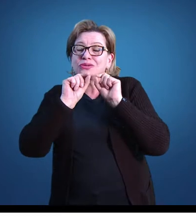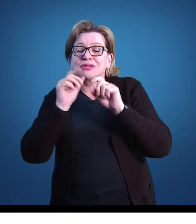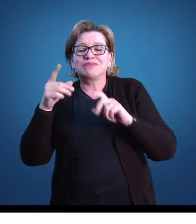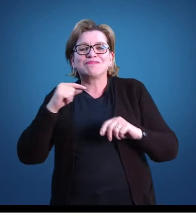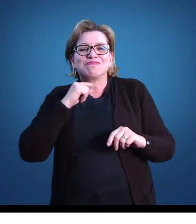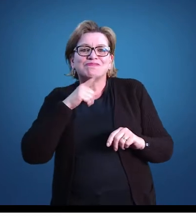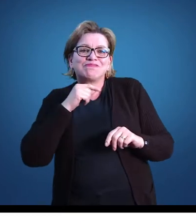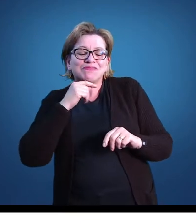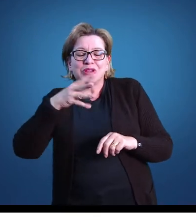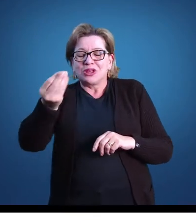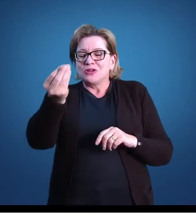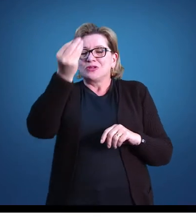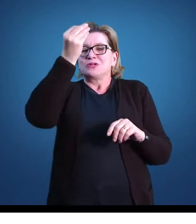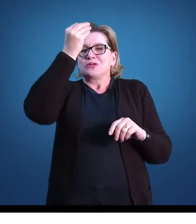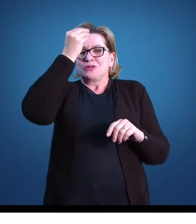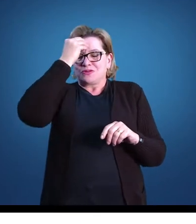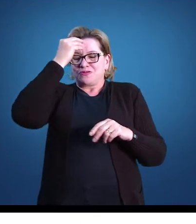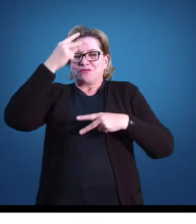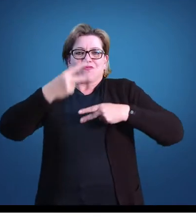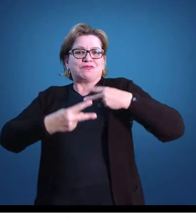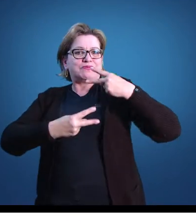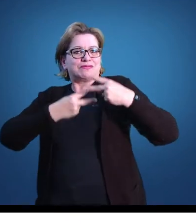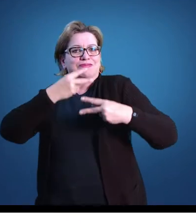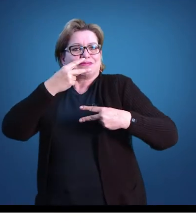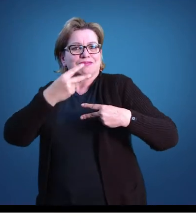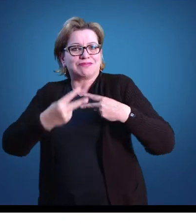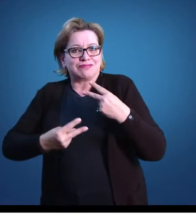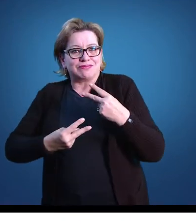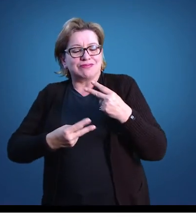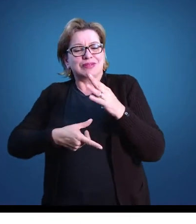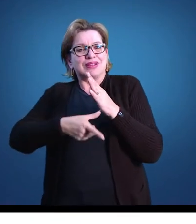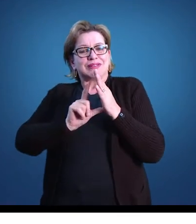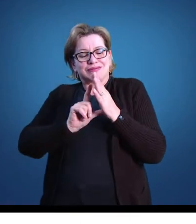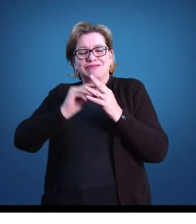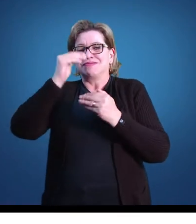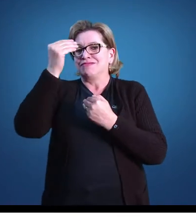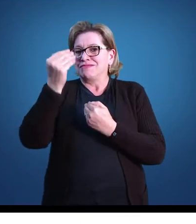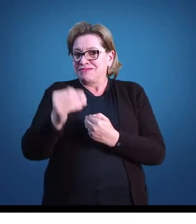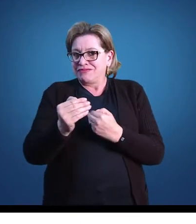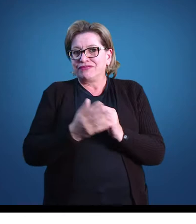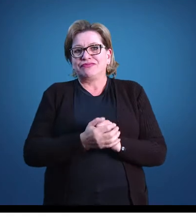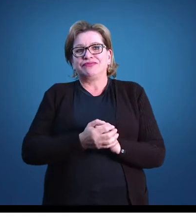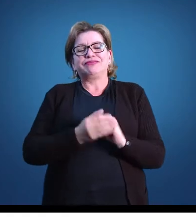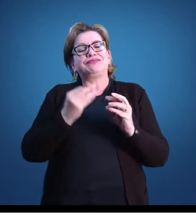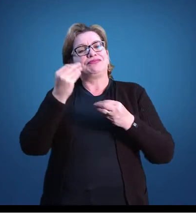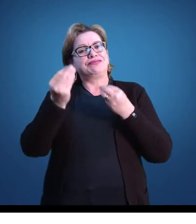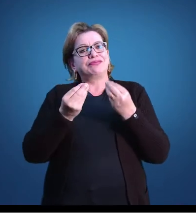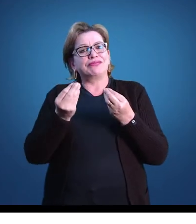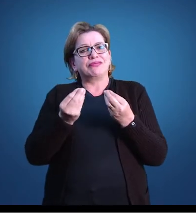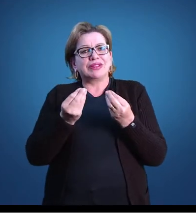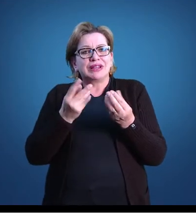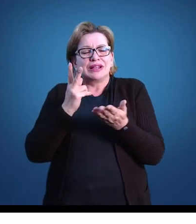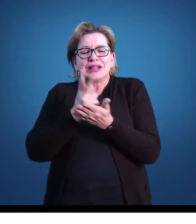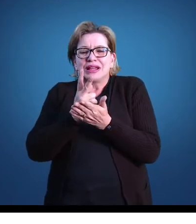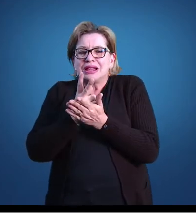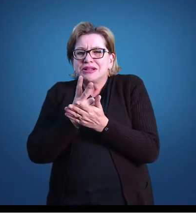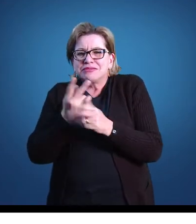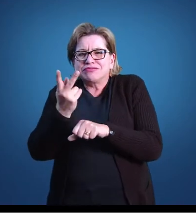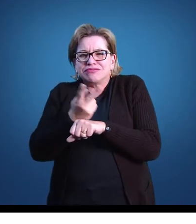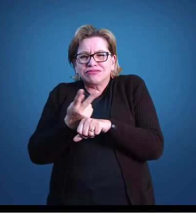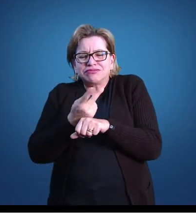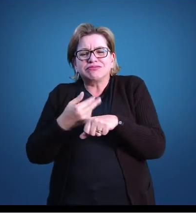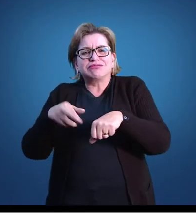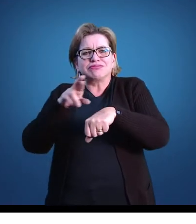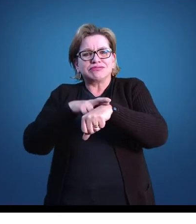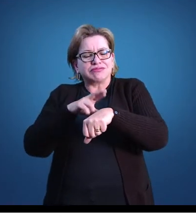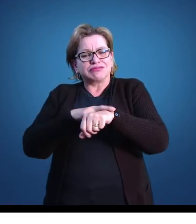o bimestre, durante o processo antes da avaliação. Então, ela serve para essa busca, essa retomada.